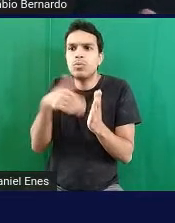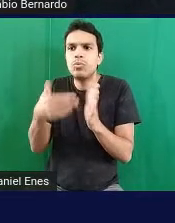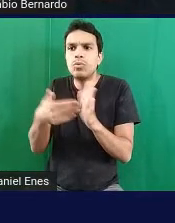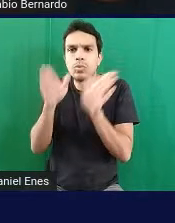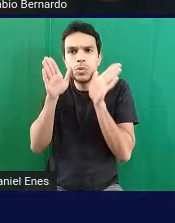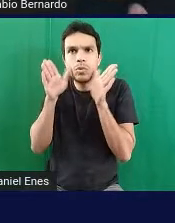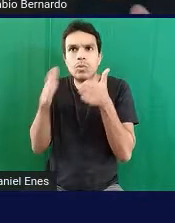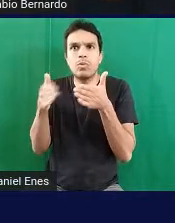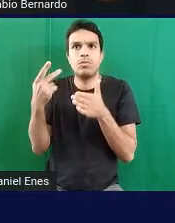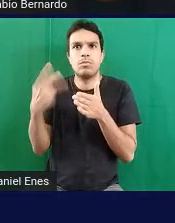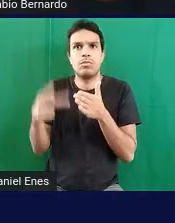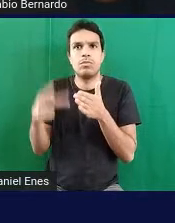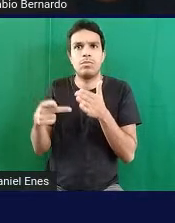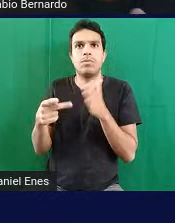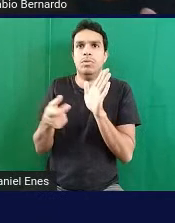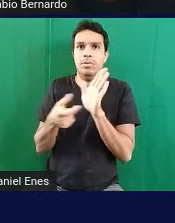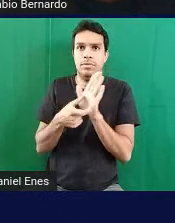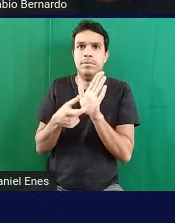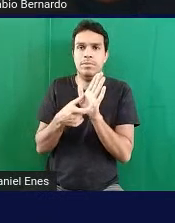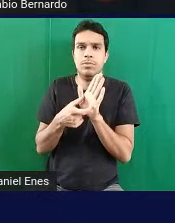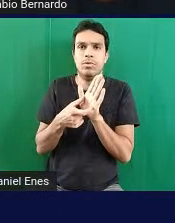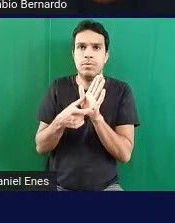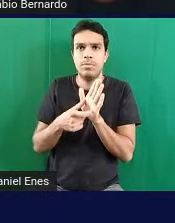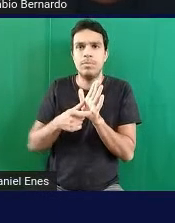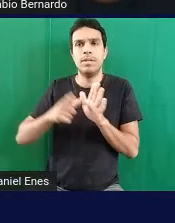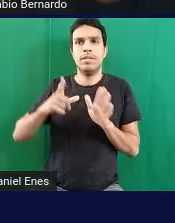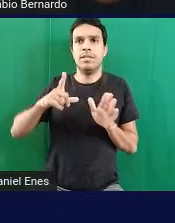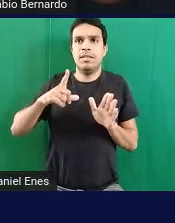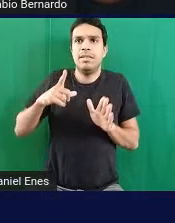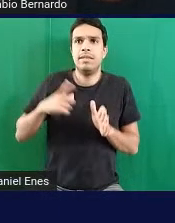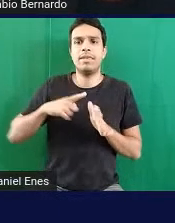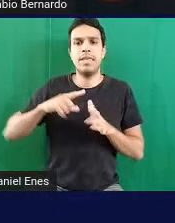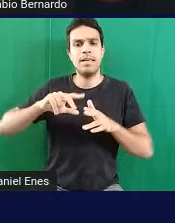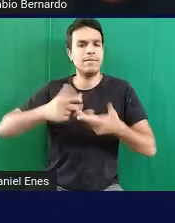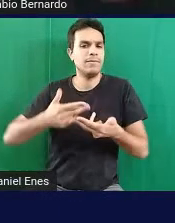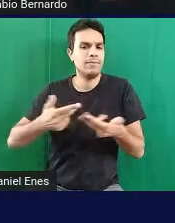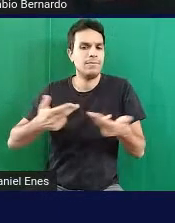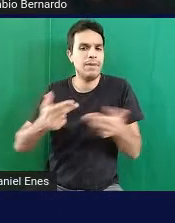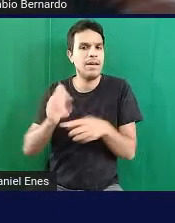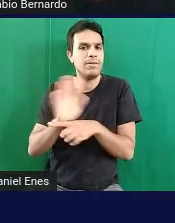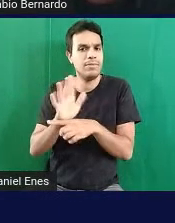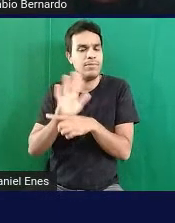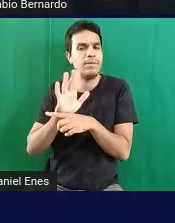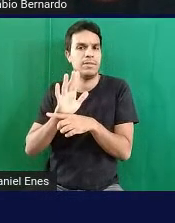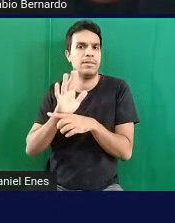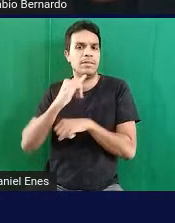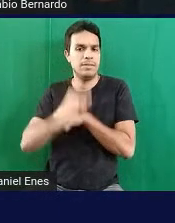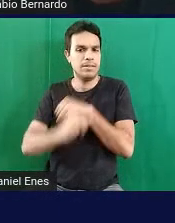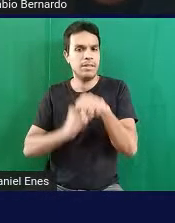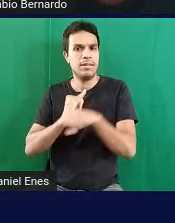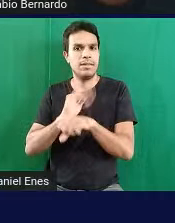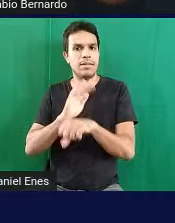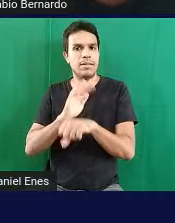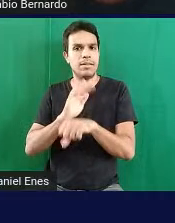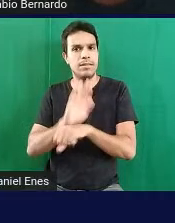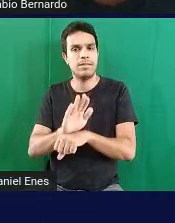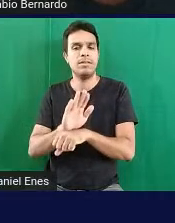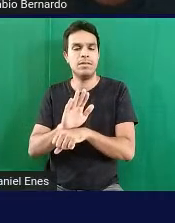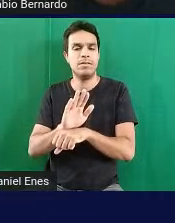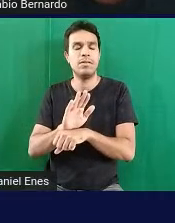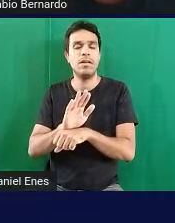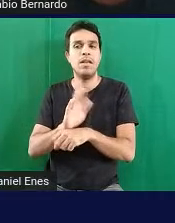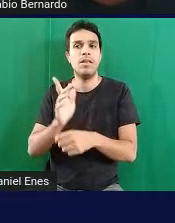software embora tenha vários vídeos na internet que ajudam então na verdade o professor precisa de um apoio desse